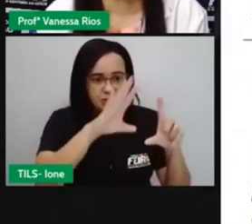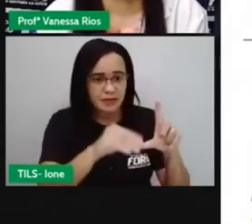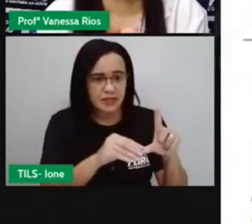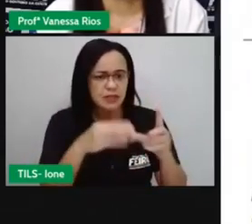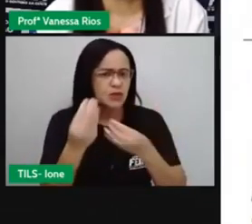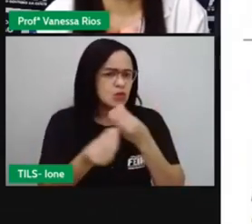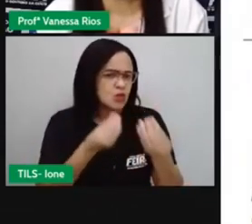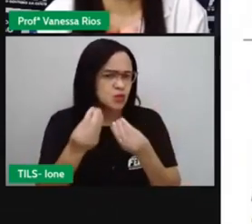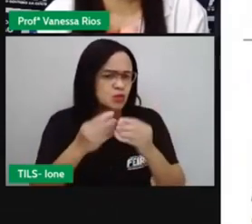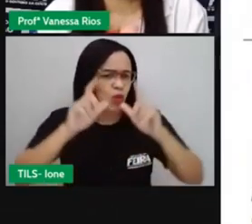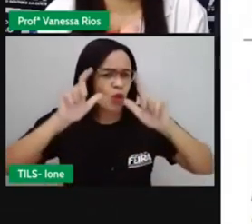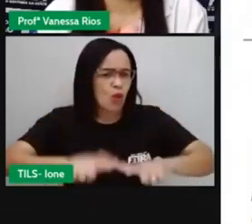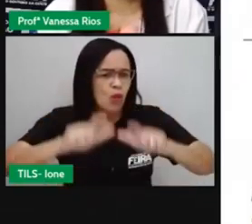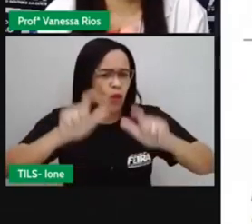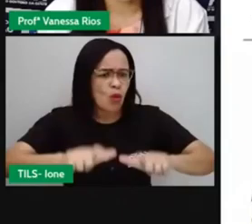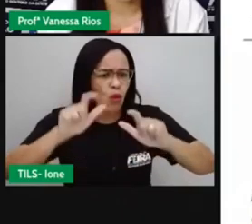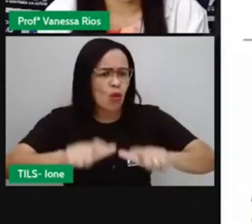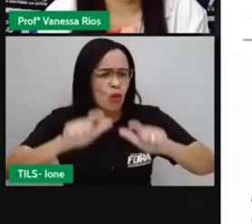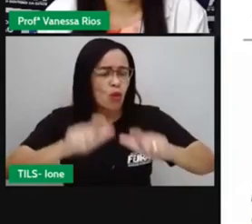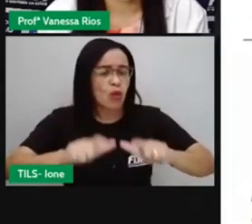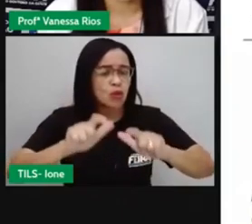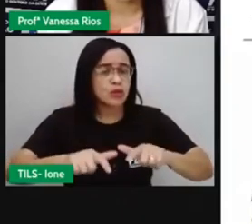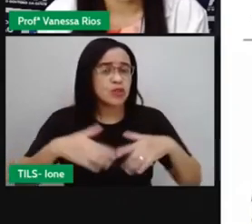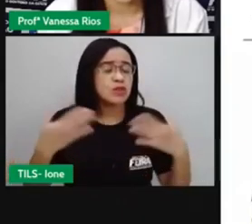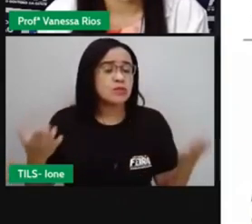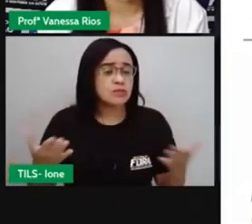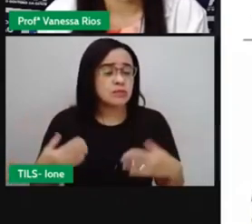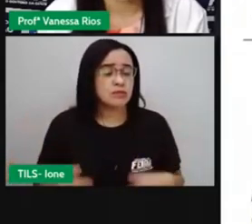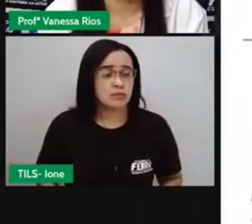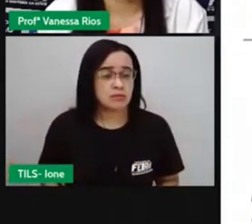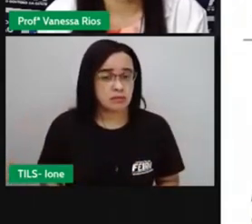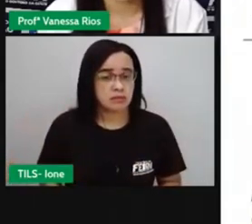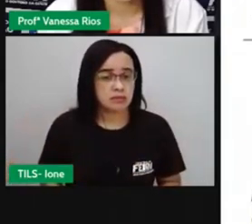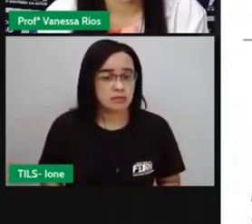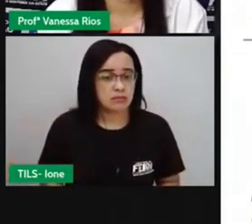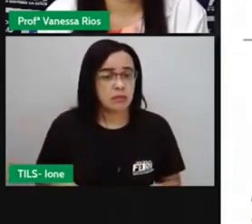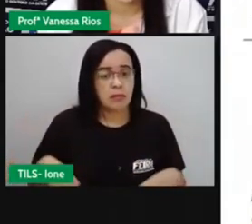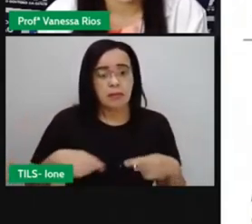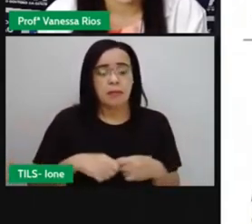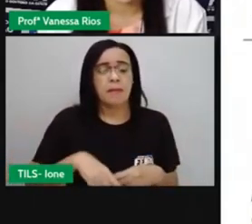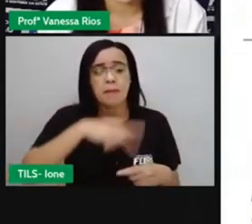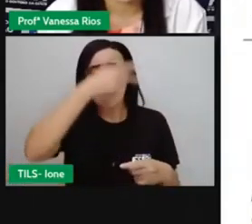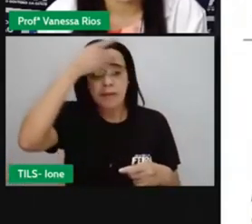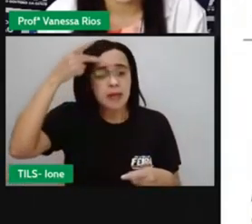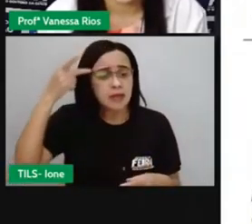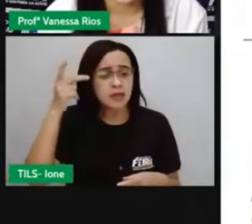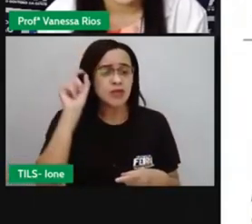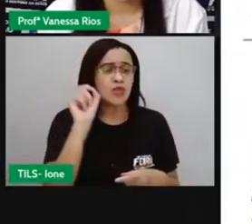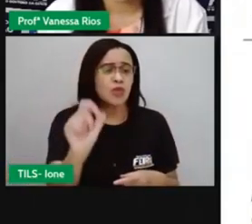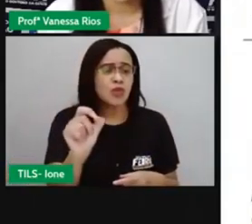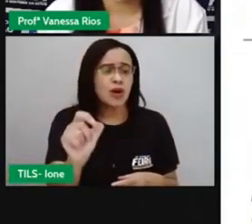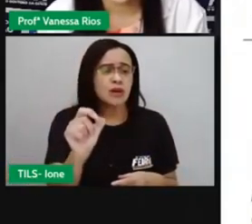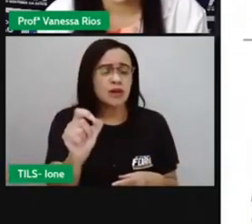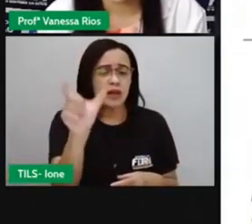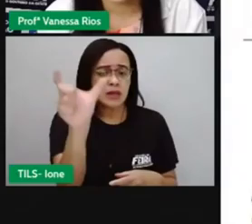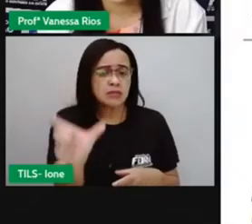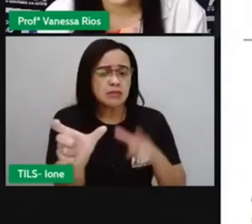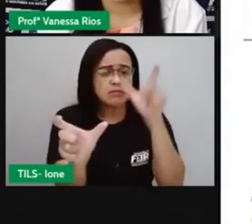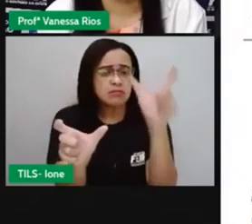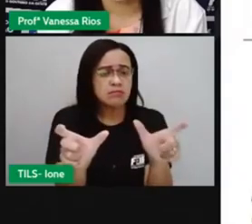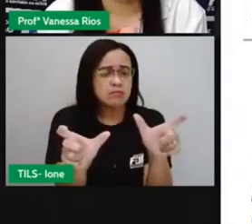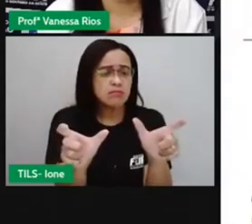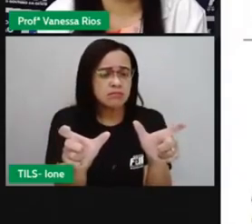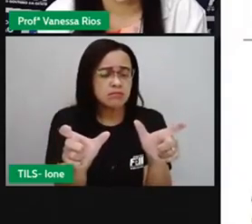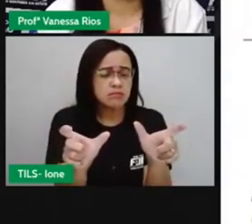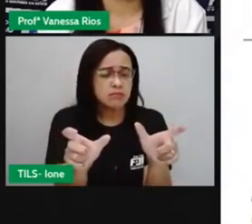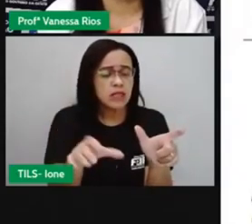ambiente ocorre esse cartoon? Quem são os personagens? Ao chamar o garçom